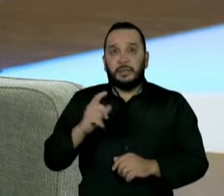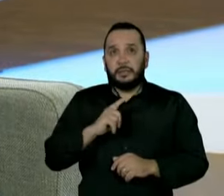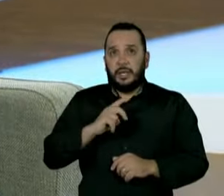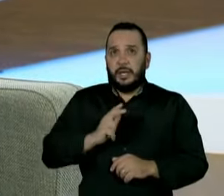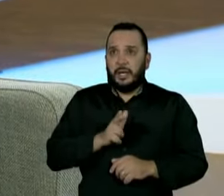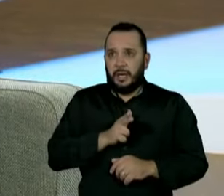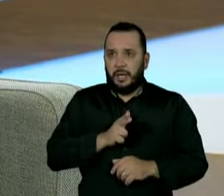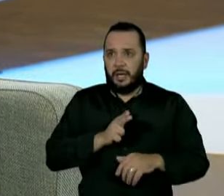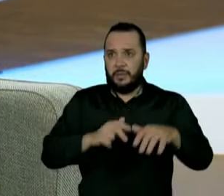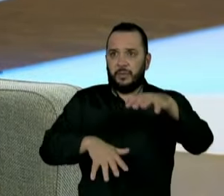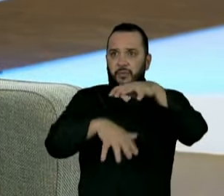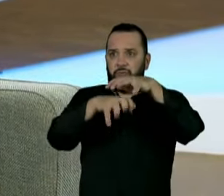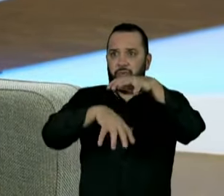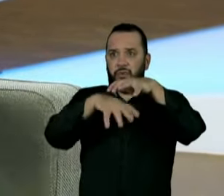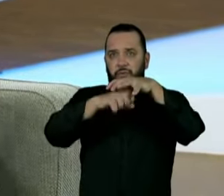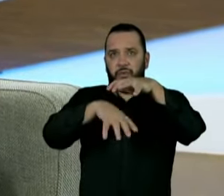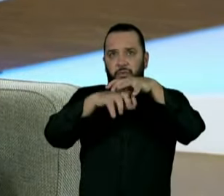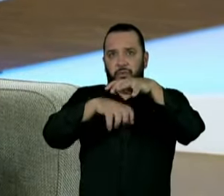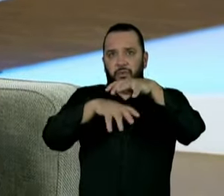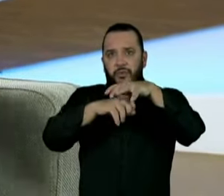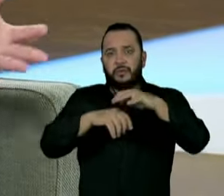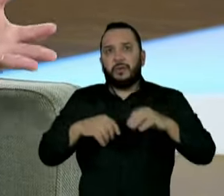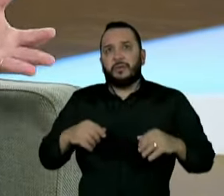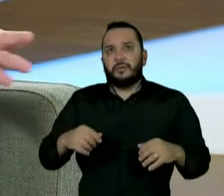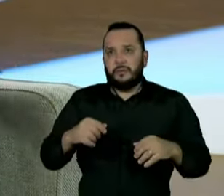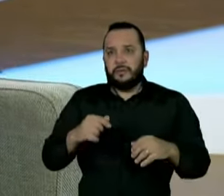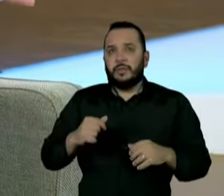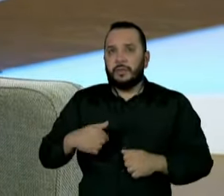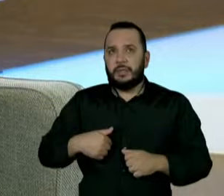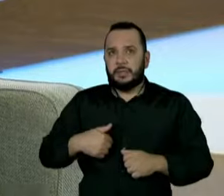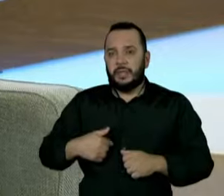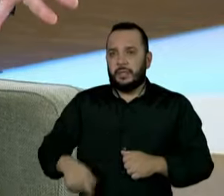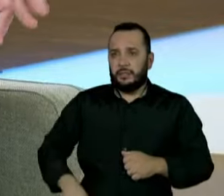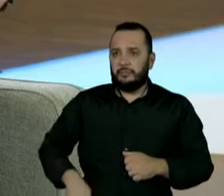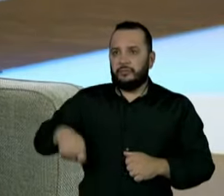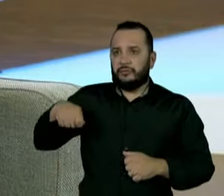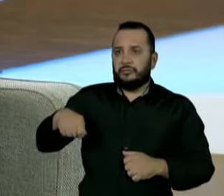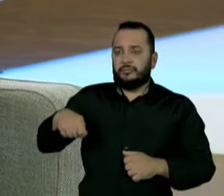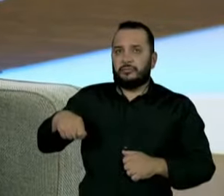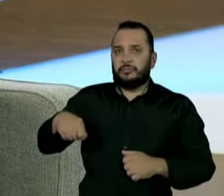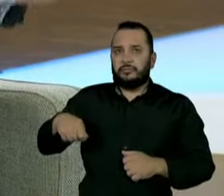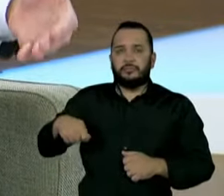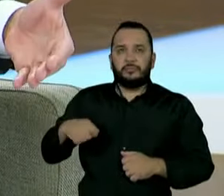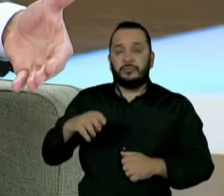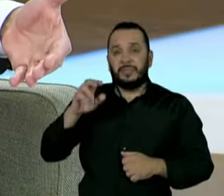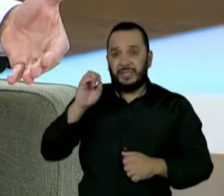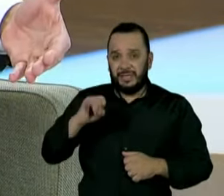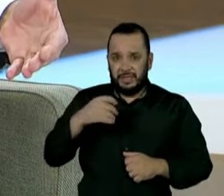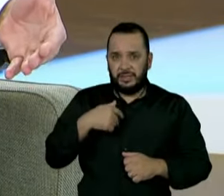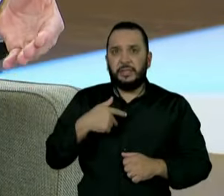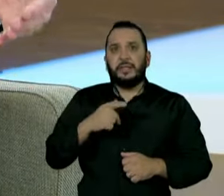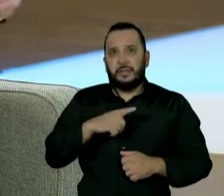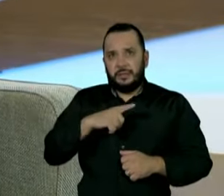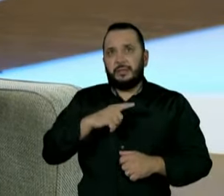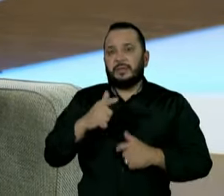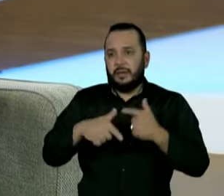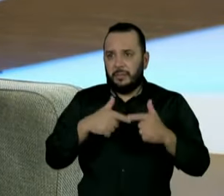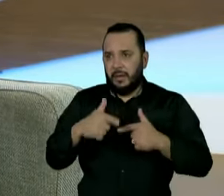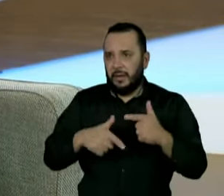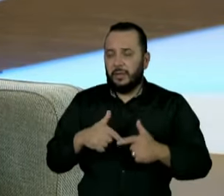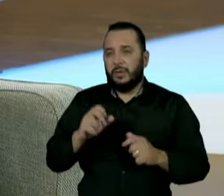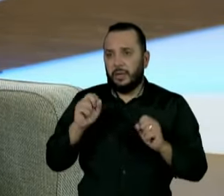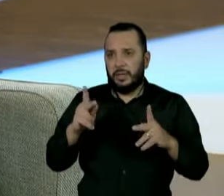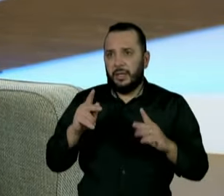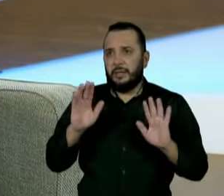câmera que guarda tudo em Full HD, é só você acionou qualquer coisa, você vai estar, se você estiver em uma operação, é gravado. Agora, quando você